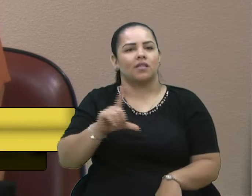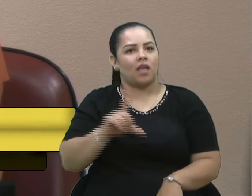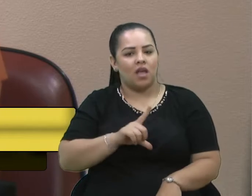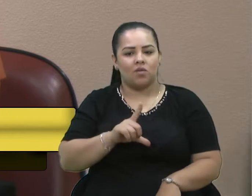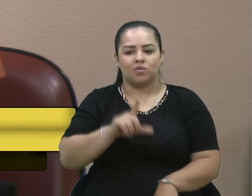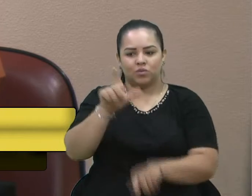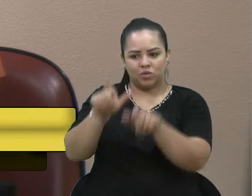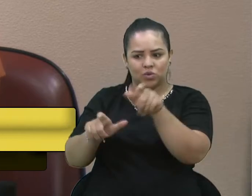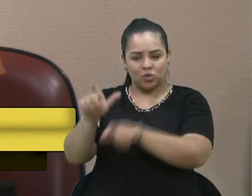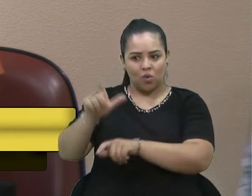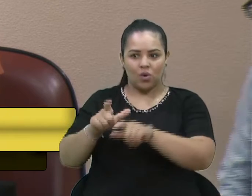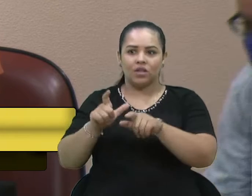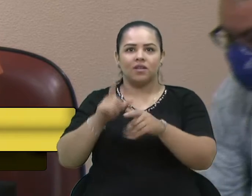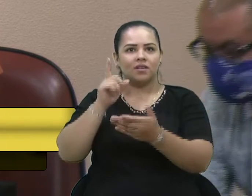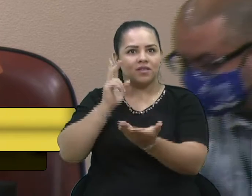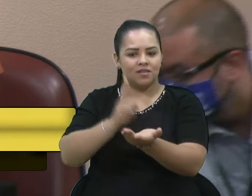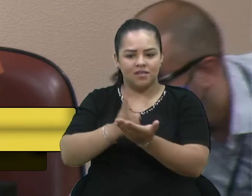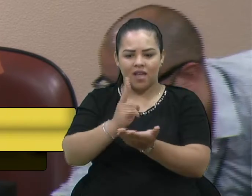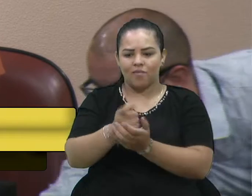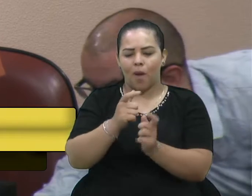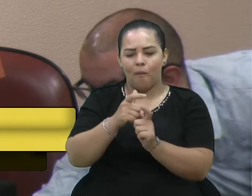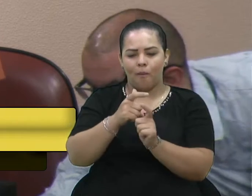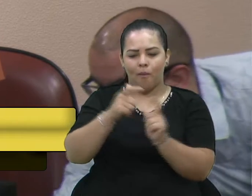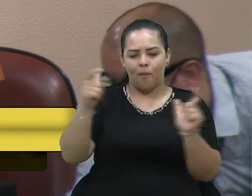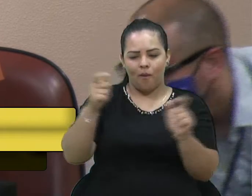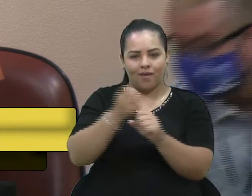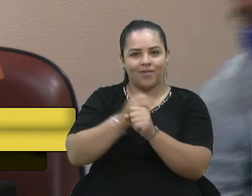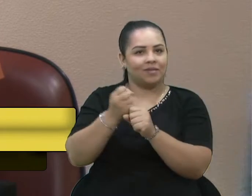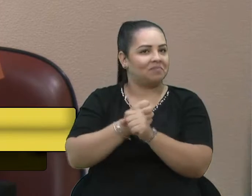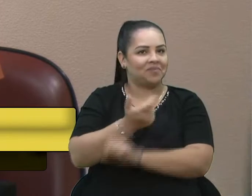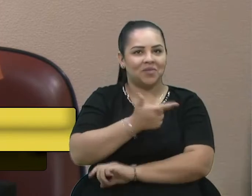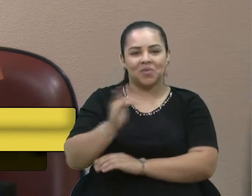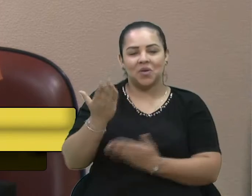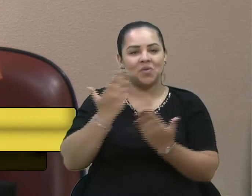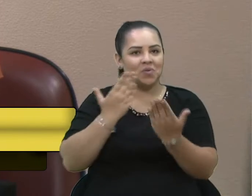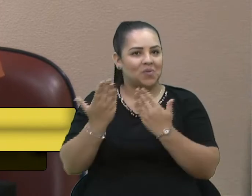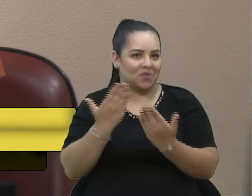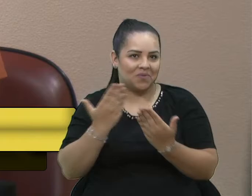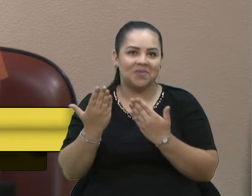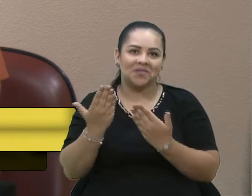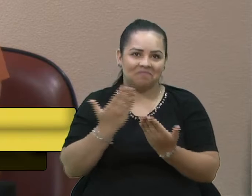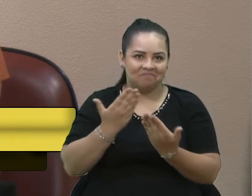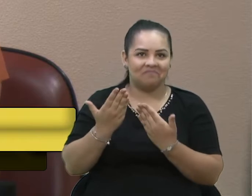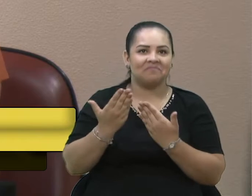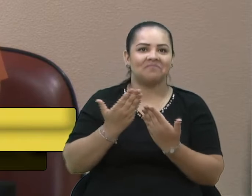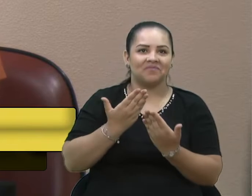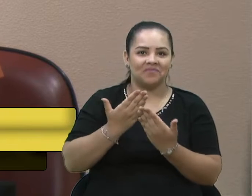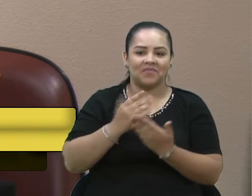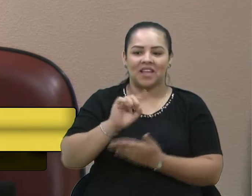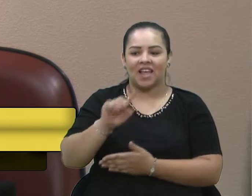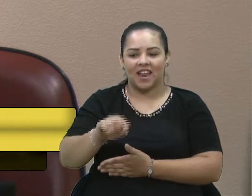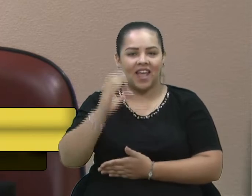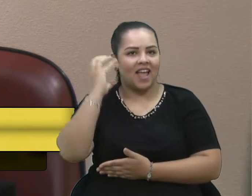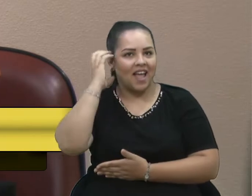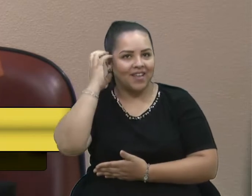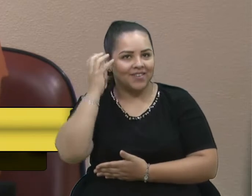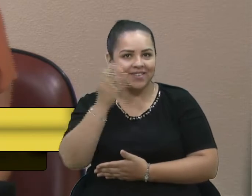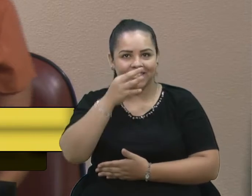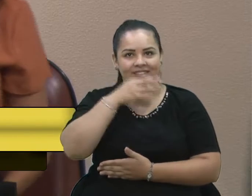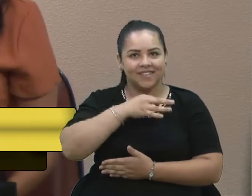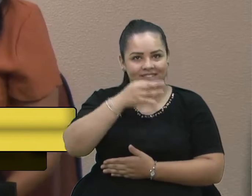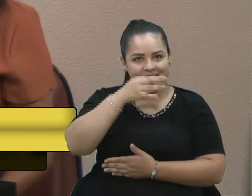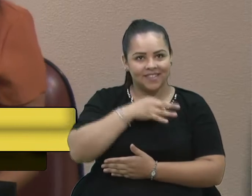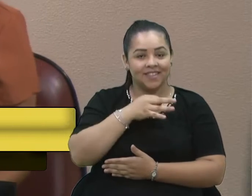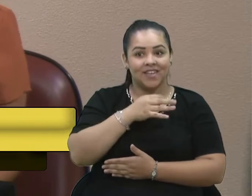que se mantém e cresce ao longo dos anos. Então, não há dúvida nenhuma de que a Rádio Caxias acompanhou a